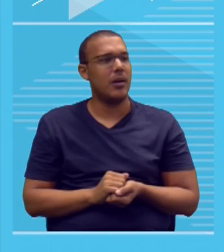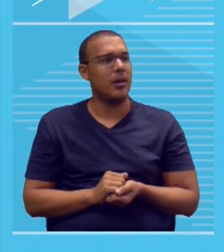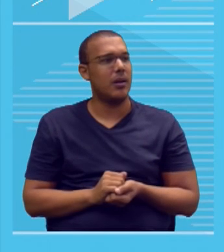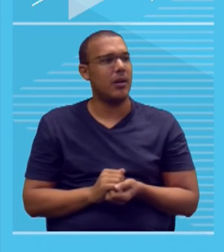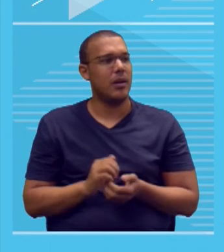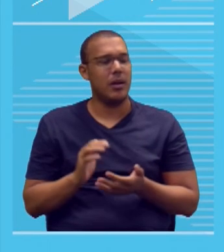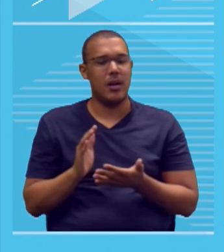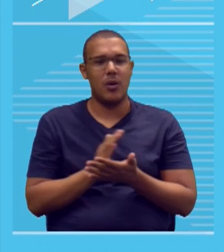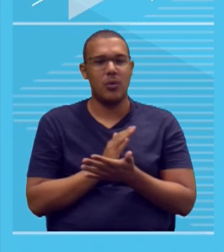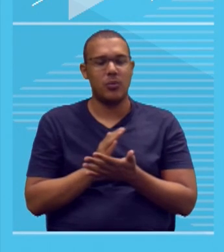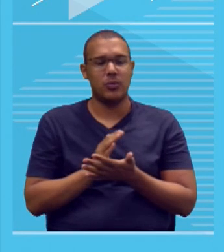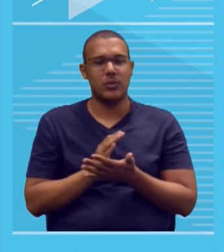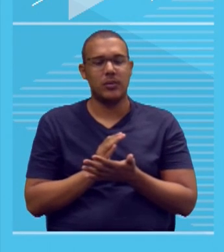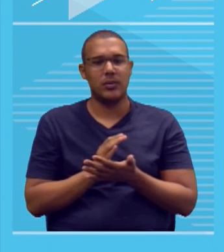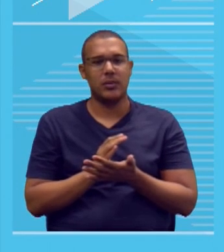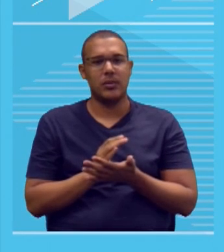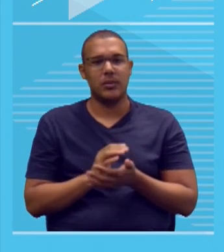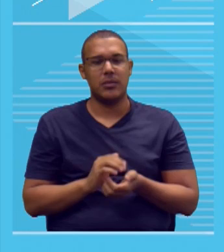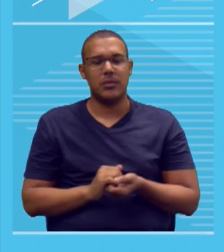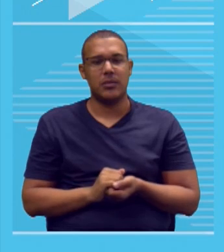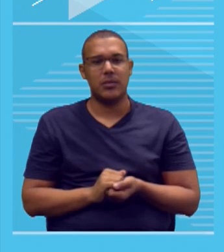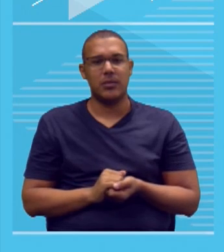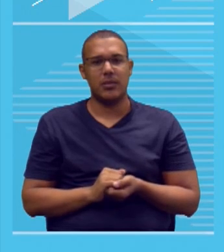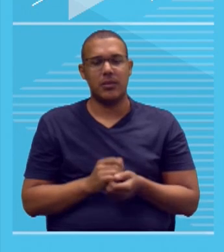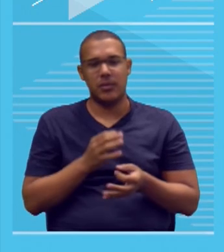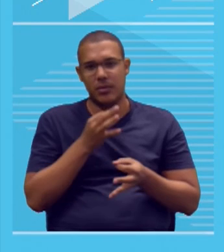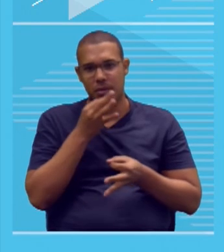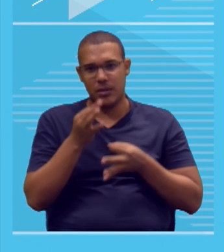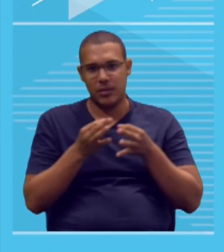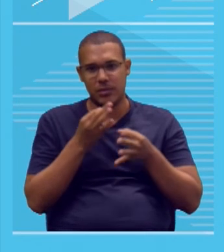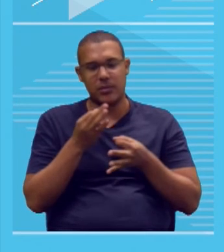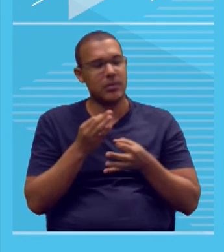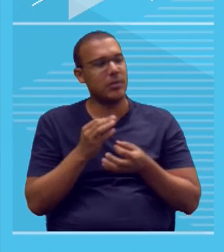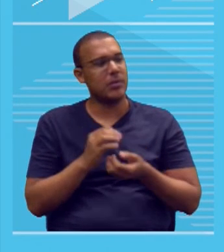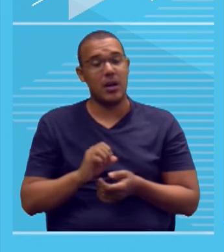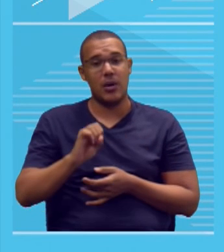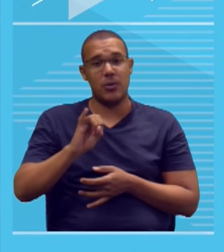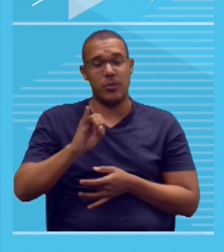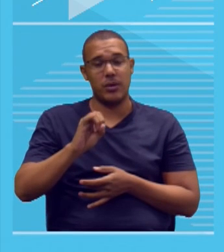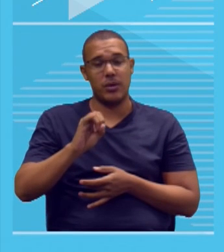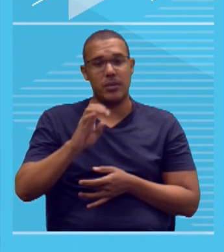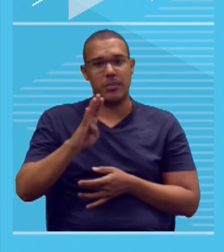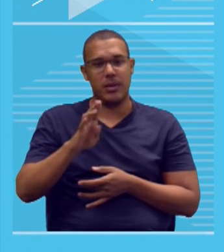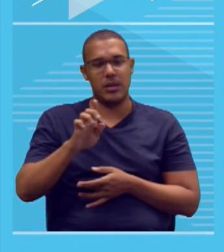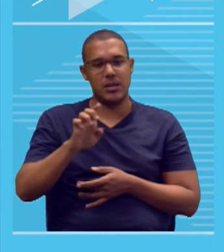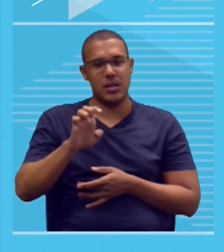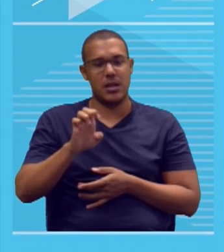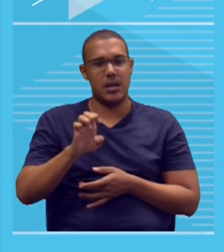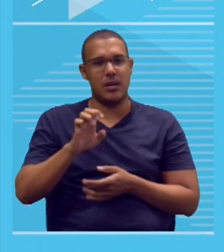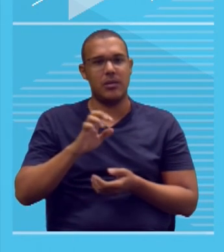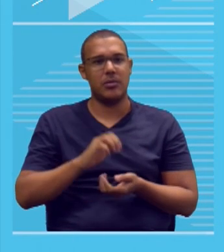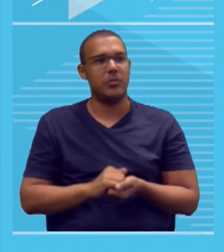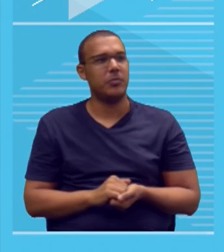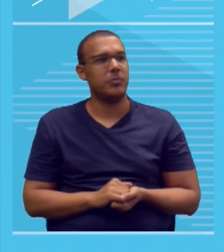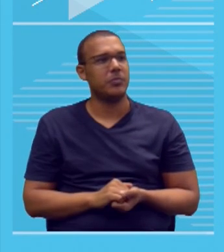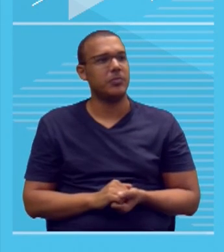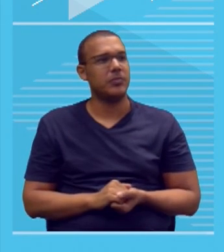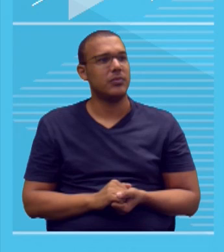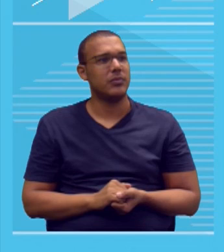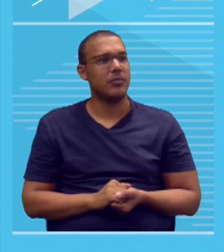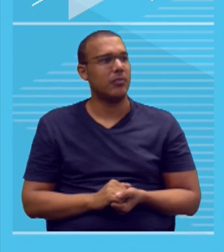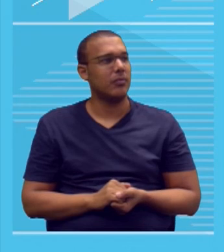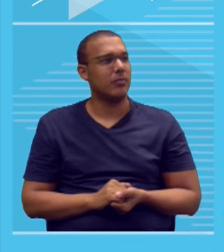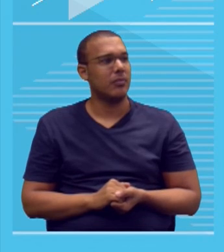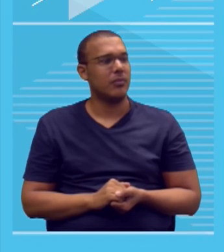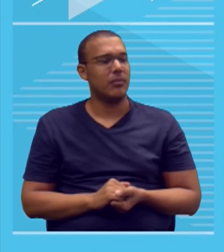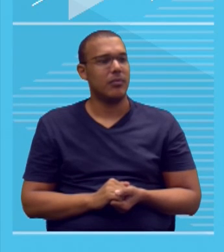dados estatísticos, citou um argumento de autoridade fortíssimo, IBGE, e apresentou aqui o D1. Vamos lá. Olha